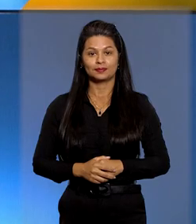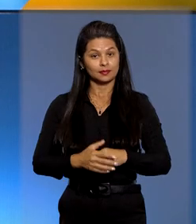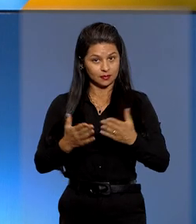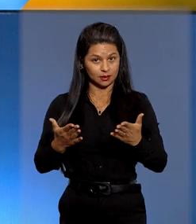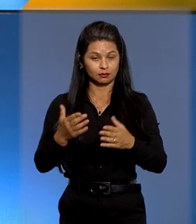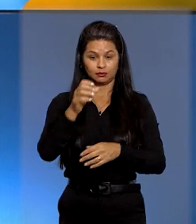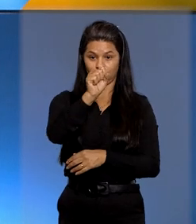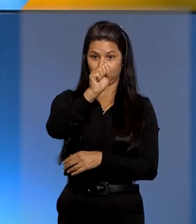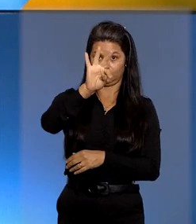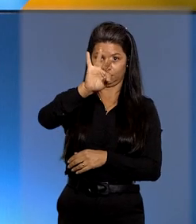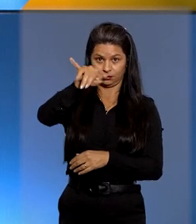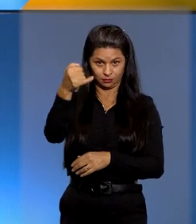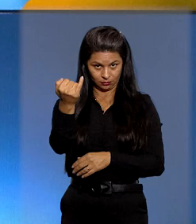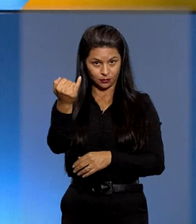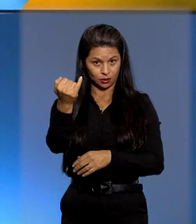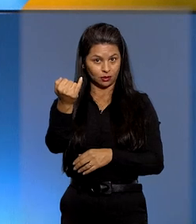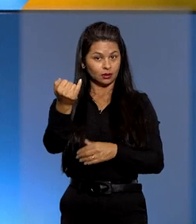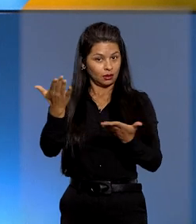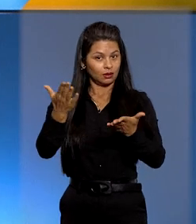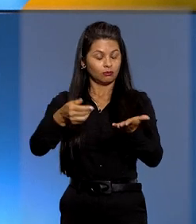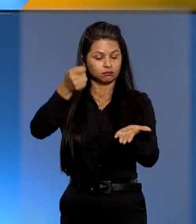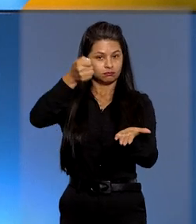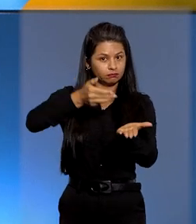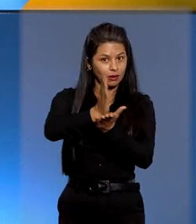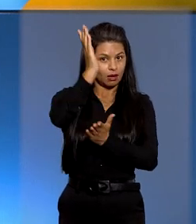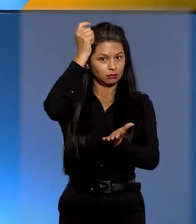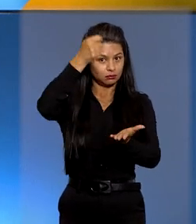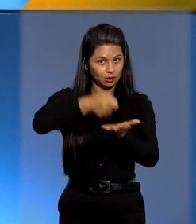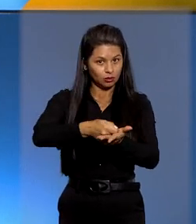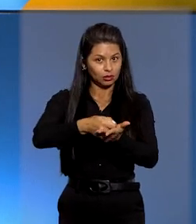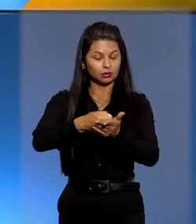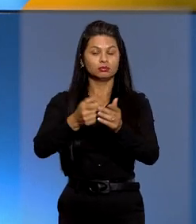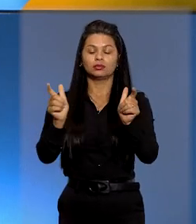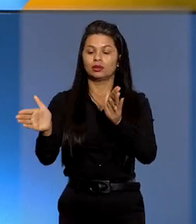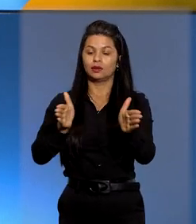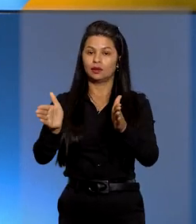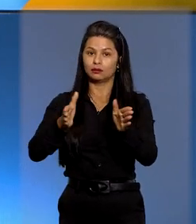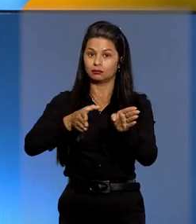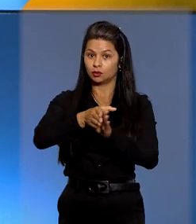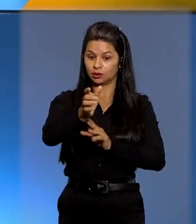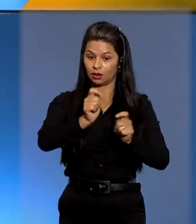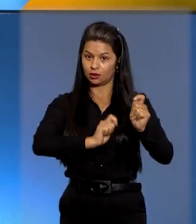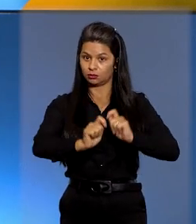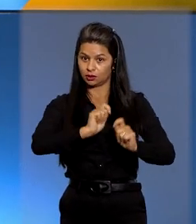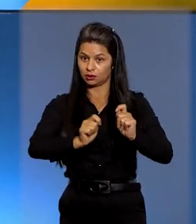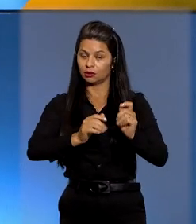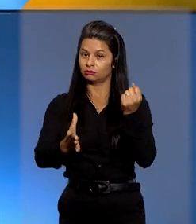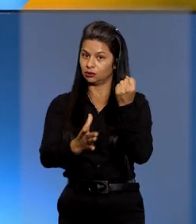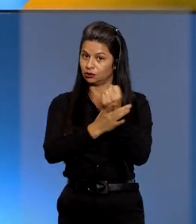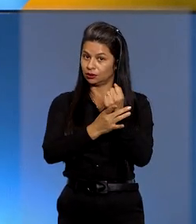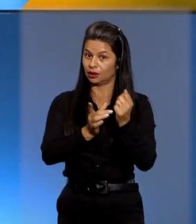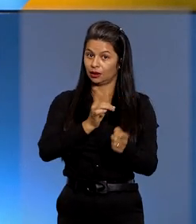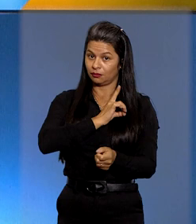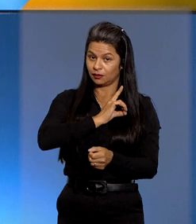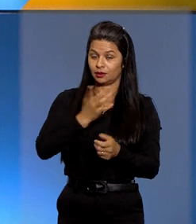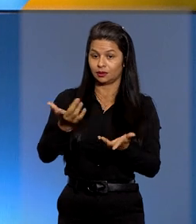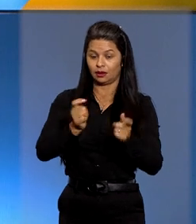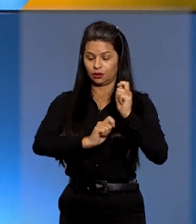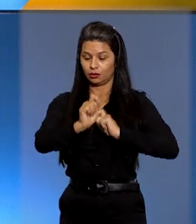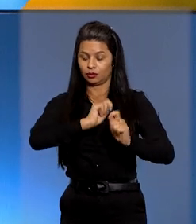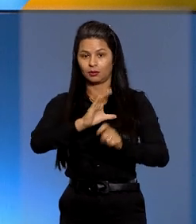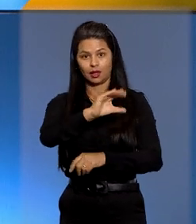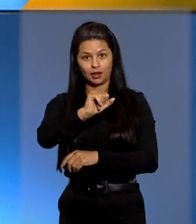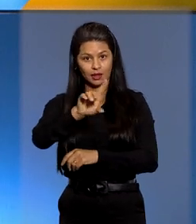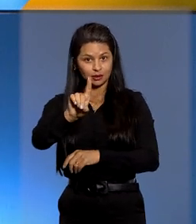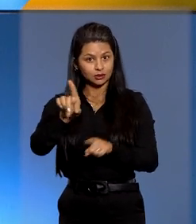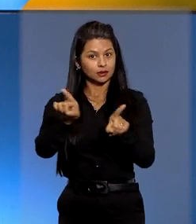O Superior Tribunal de Justiça homologou o acordo entre o Conselho Administrativo de Defesa Econômica, o Cade,